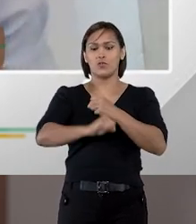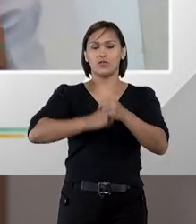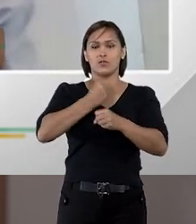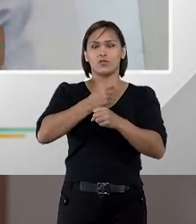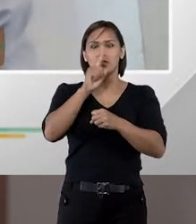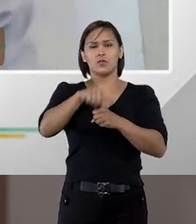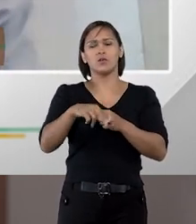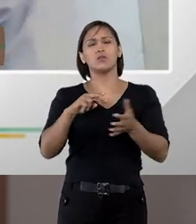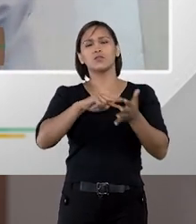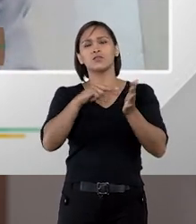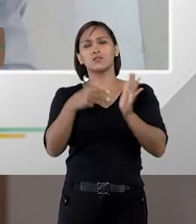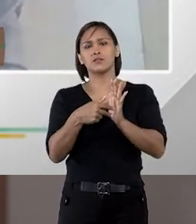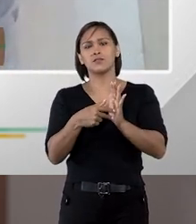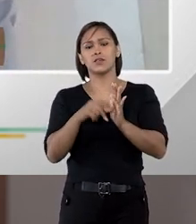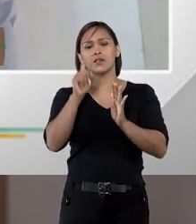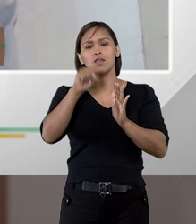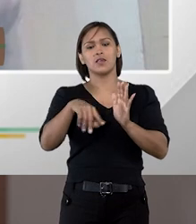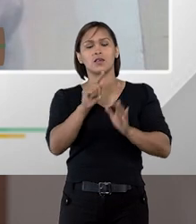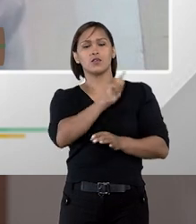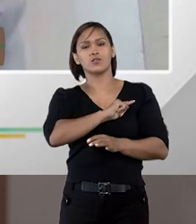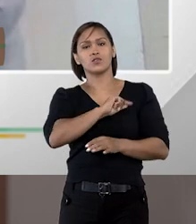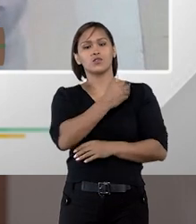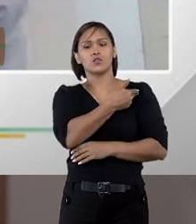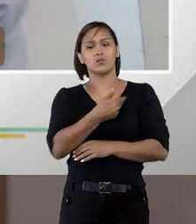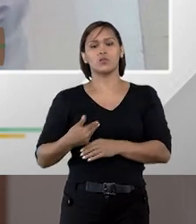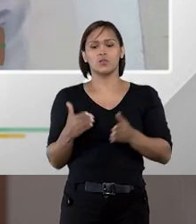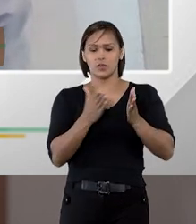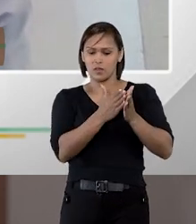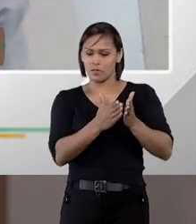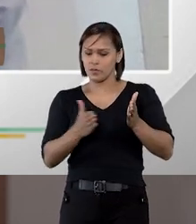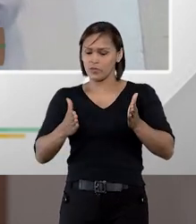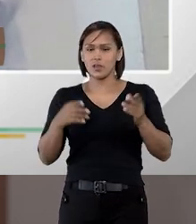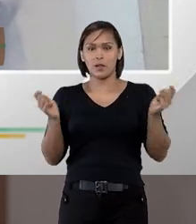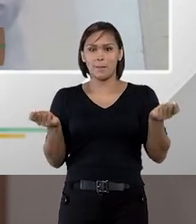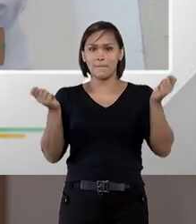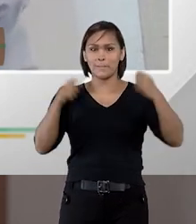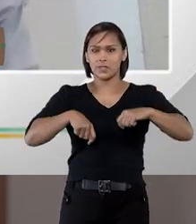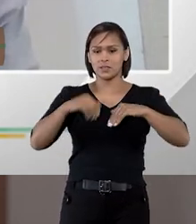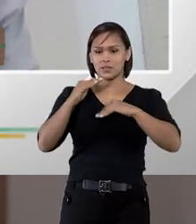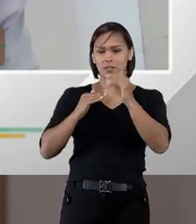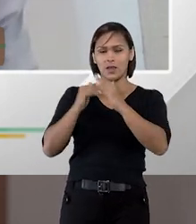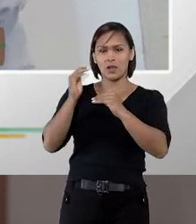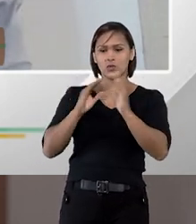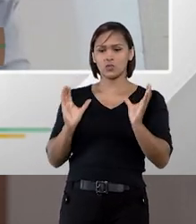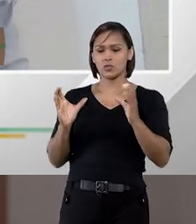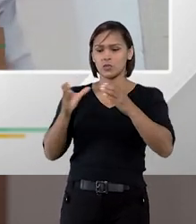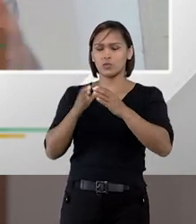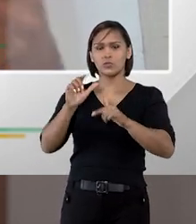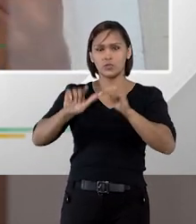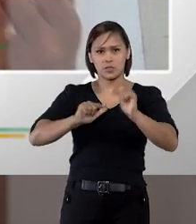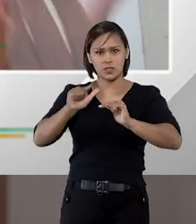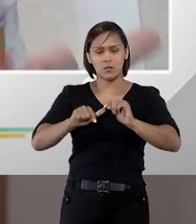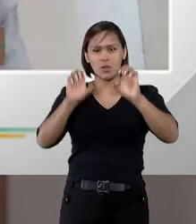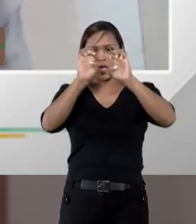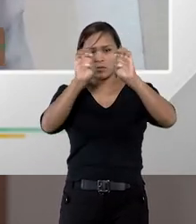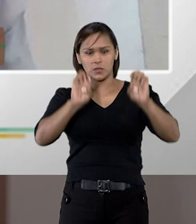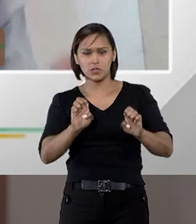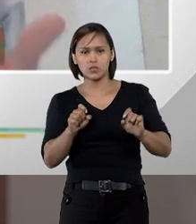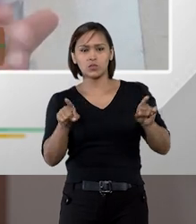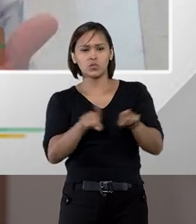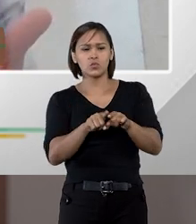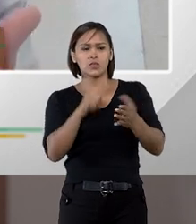significa que se dá ao gestor público um prazo para capacitar a sua equipe, para se